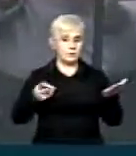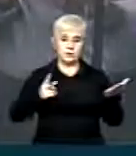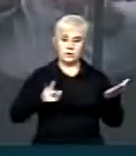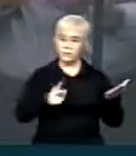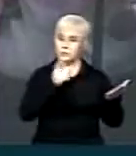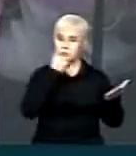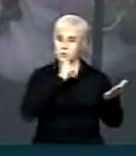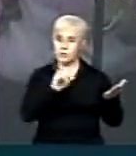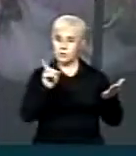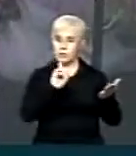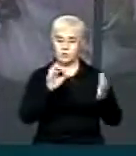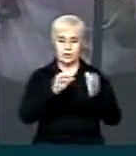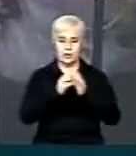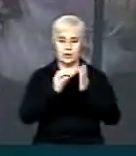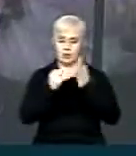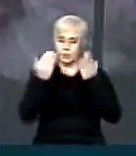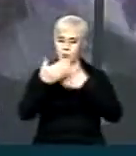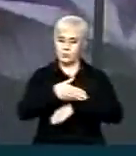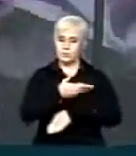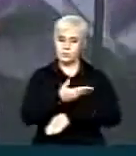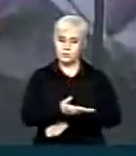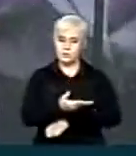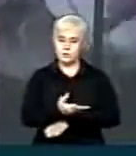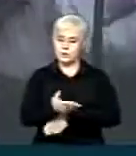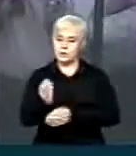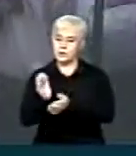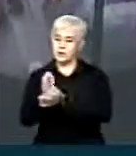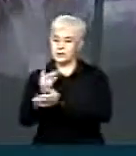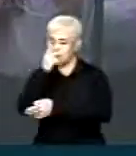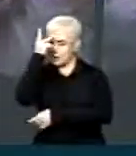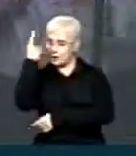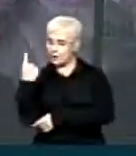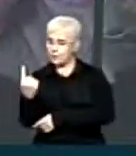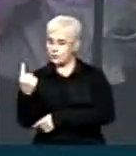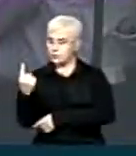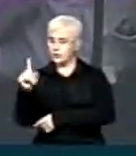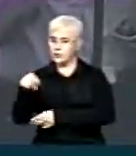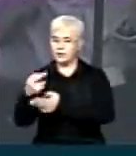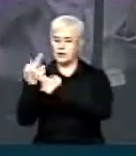concurso público e não se preenche essa vaga, que aquele que está respondendo...